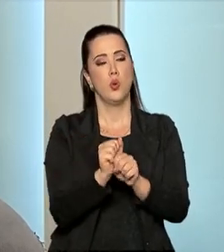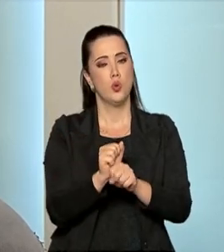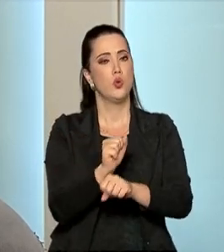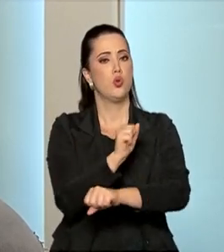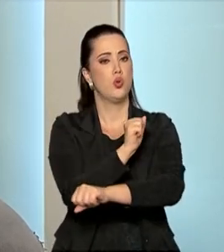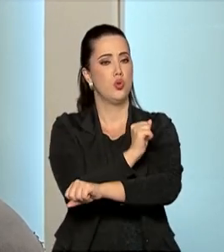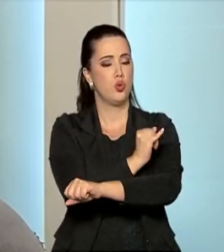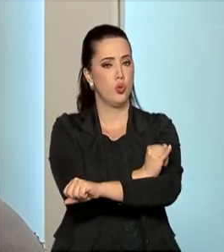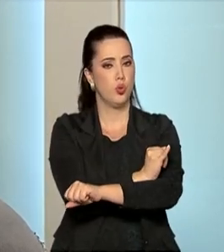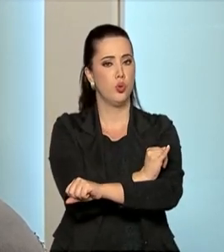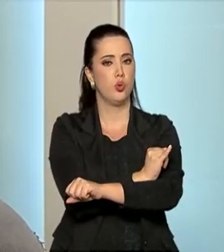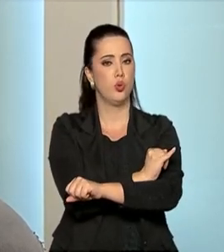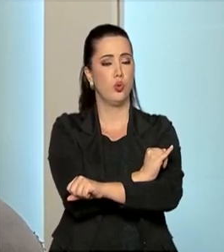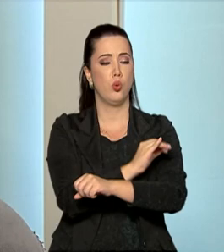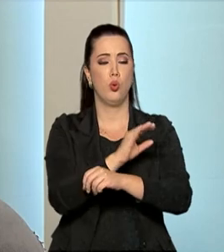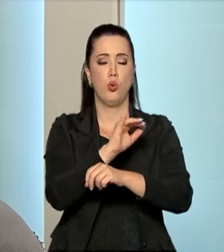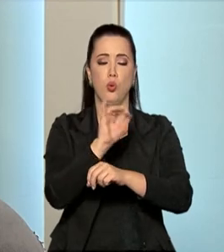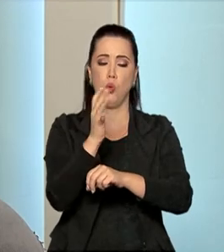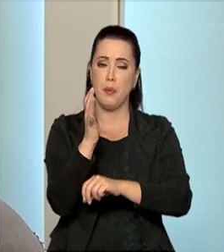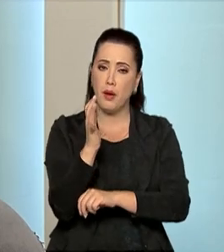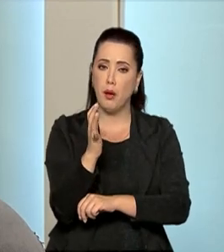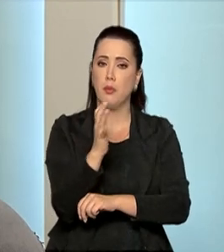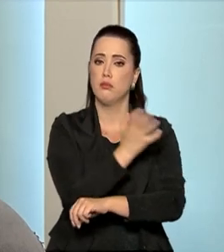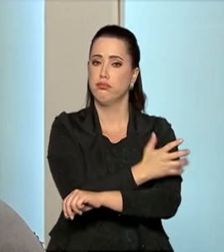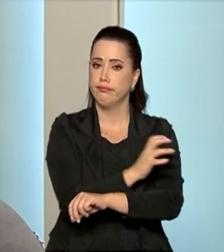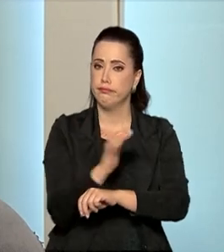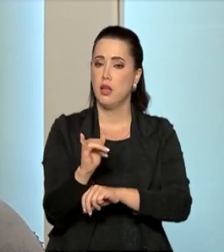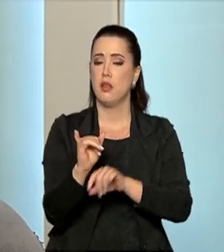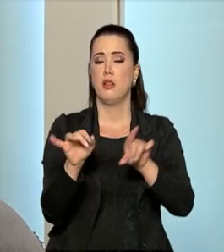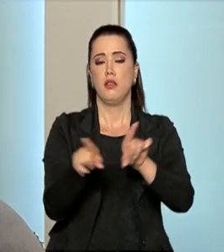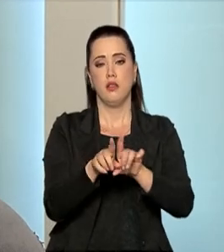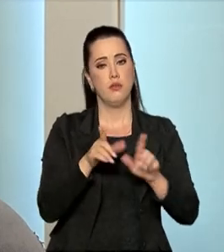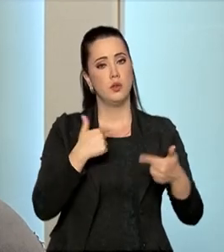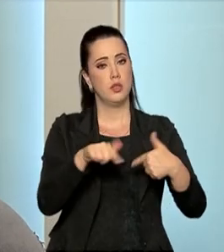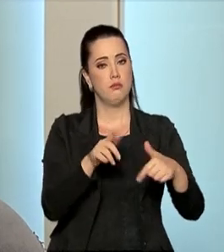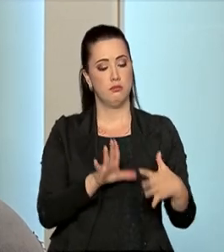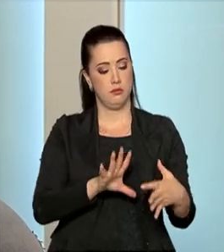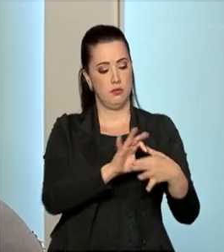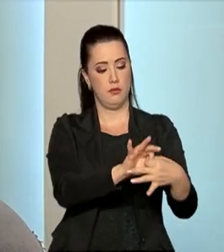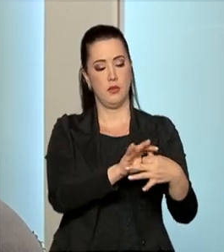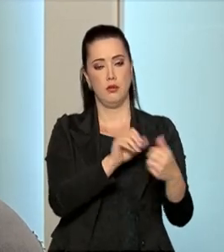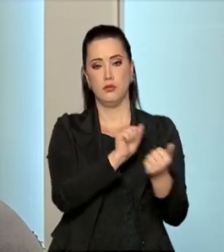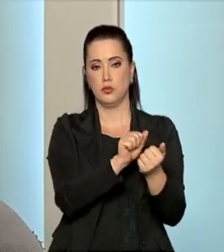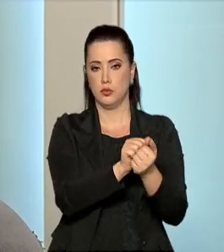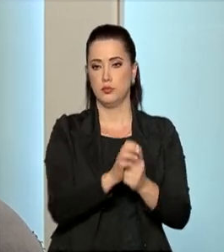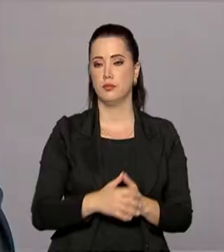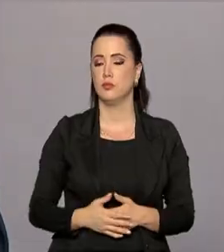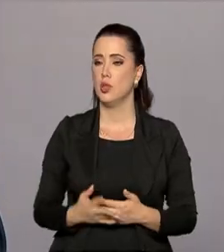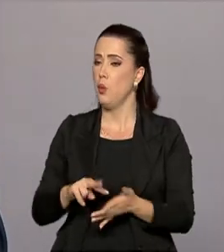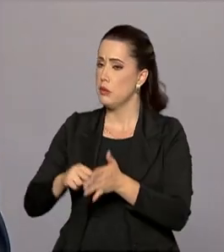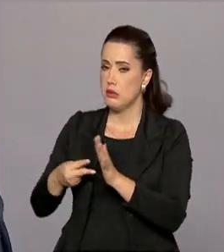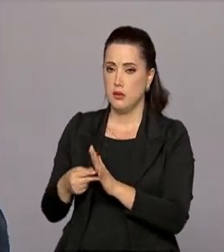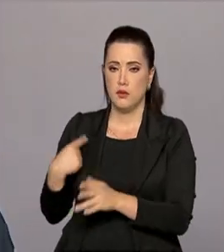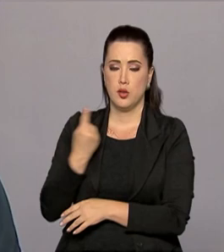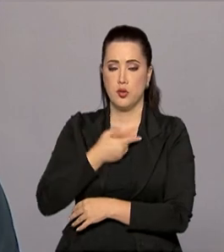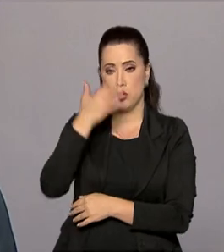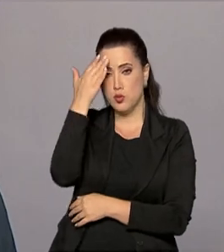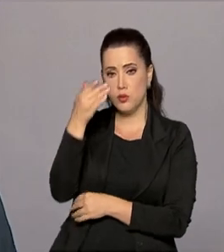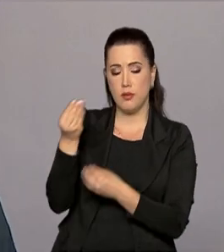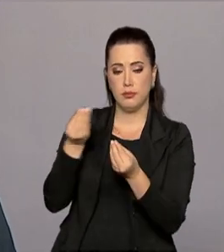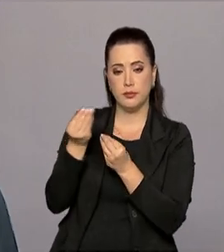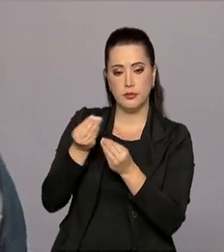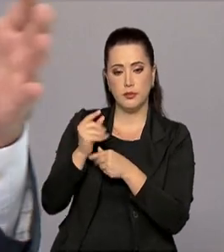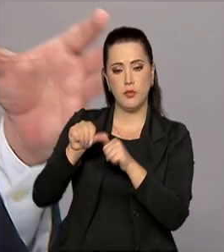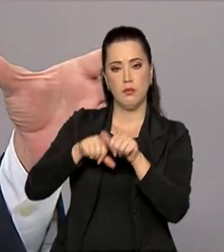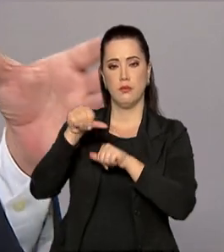FUNAI, DNPM, de órgãos que vão estar participando ativamente desse processo de licenciamento. Ou seja, a gente não sabe como é que vai sair do